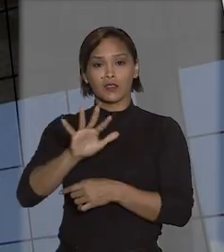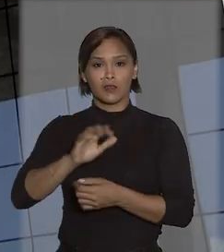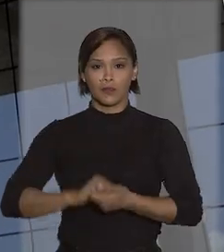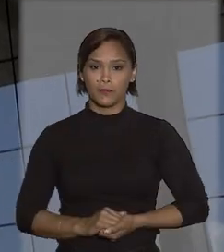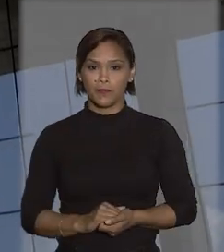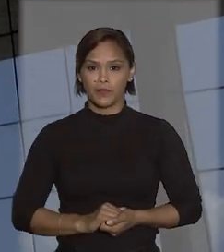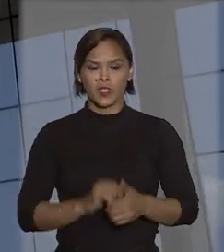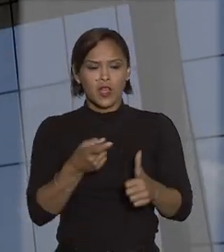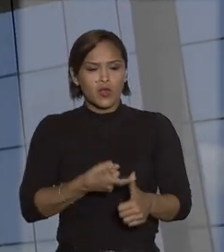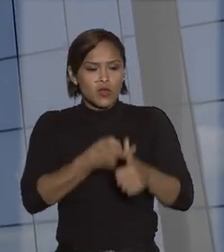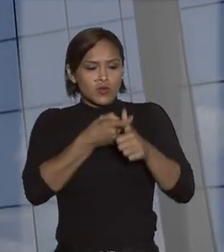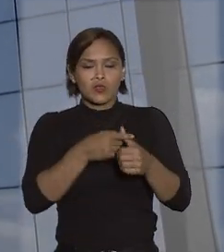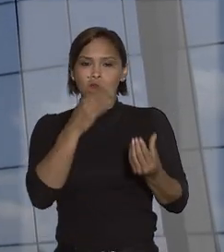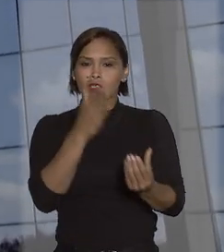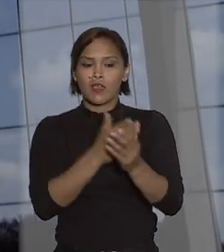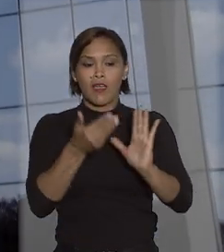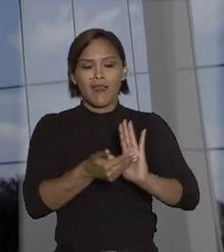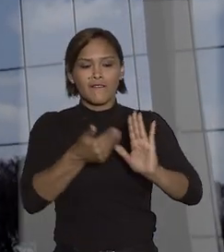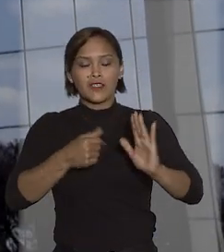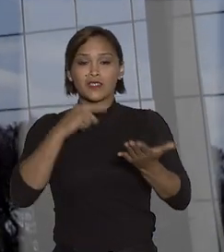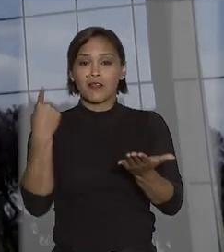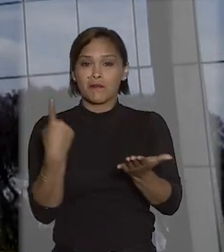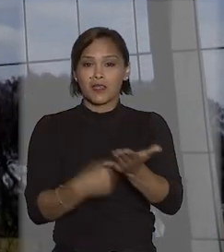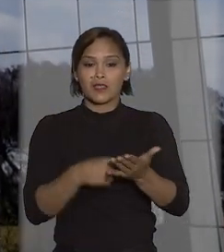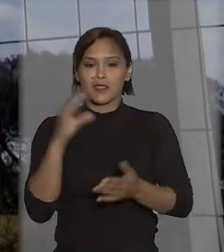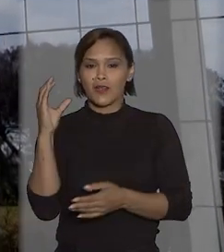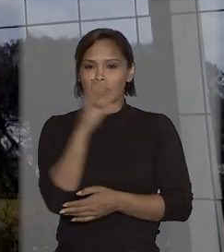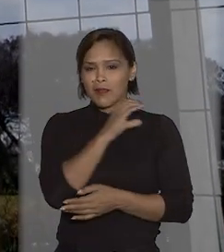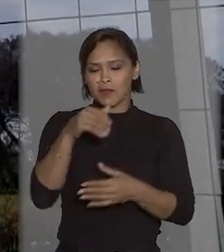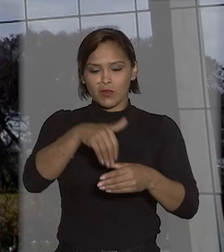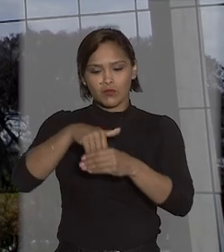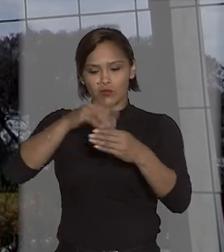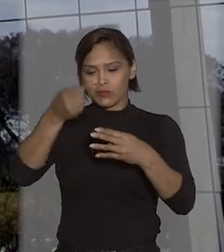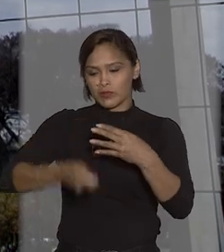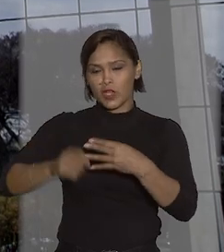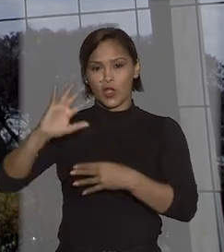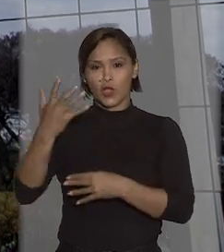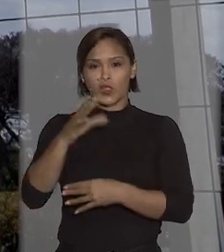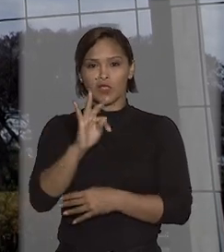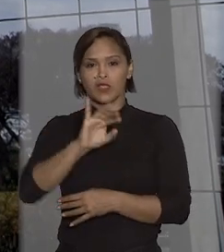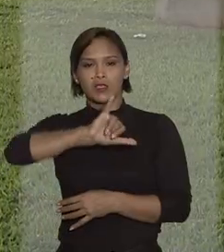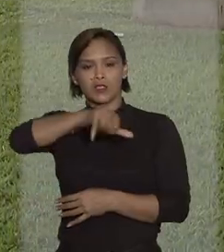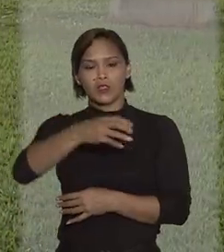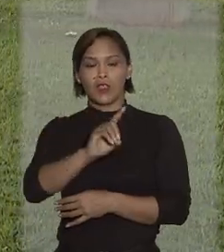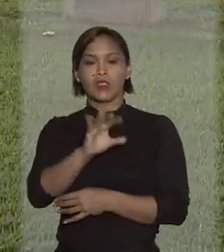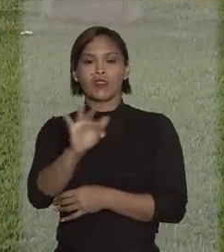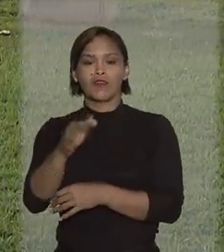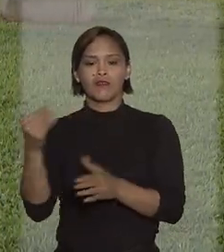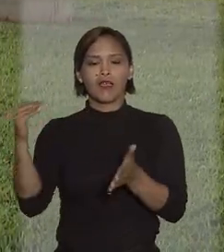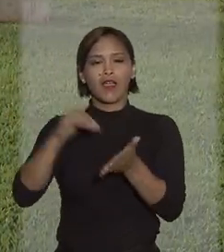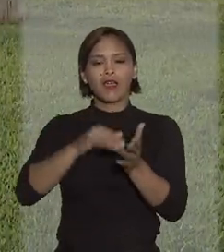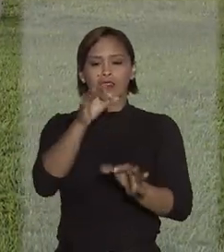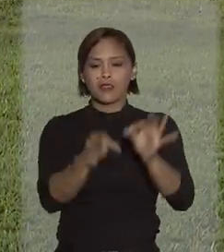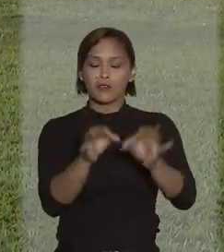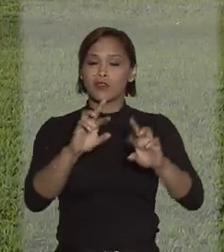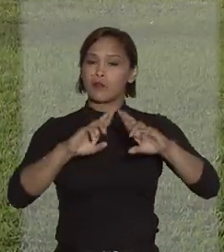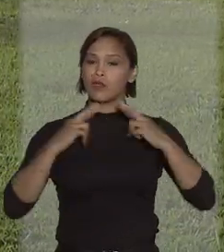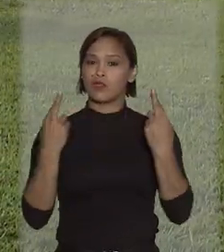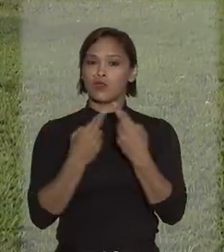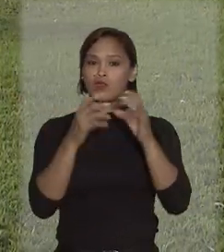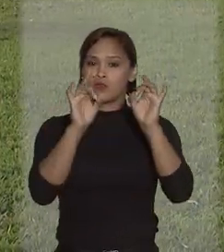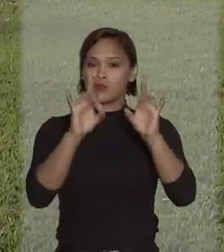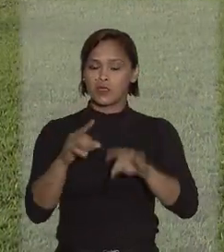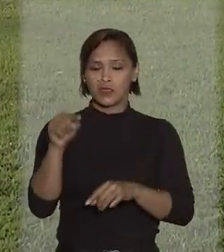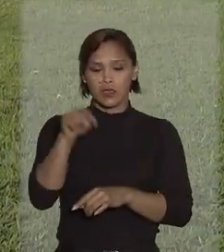O efeito suspensivo afastaria a aplicação imediata do acordo do TJDFT até o julgamento do recurso especial